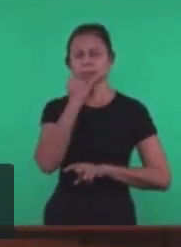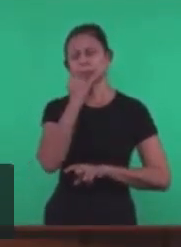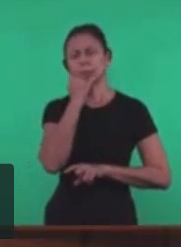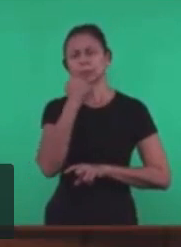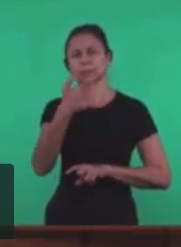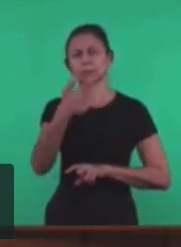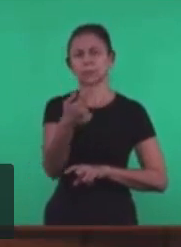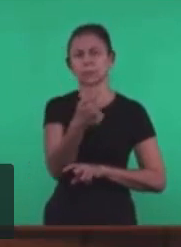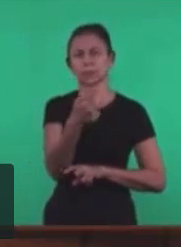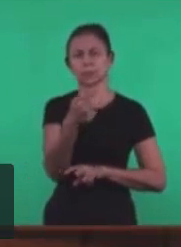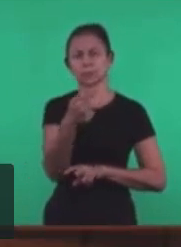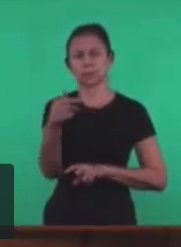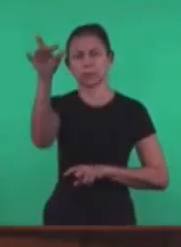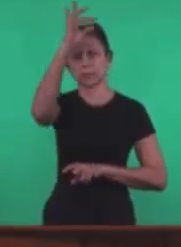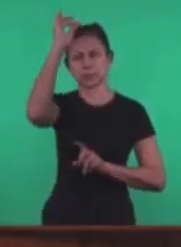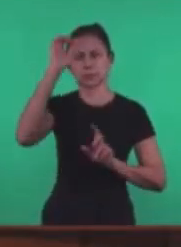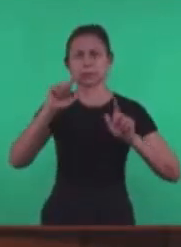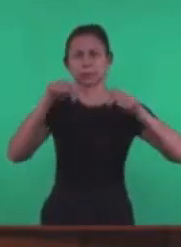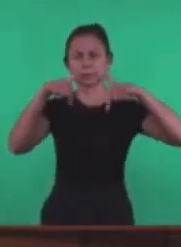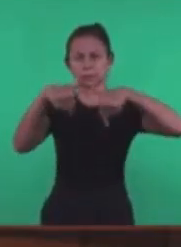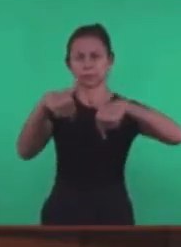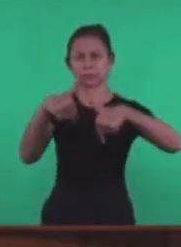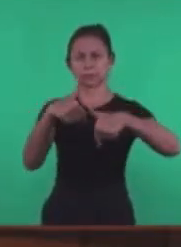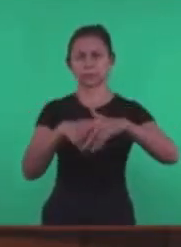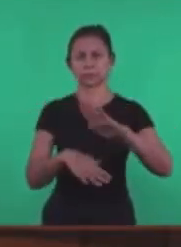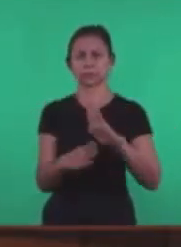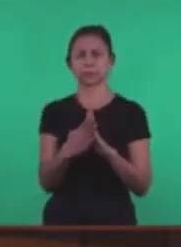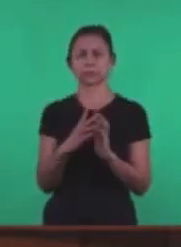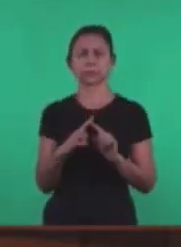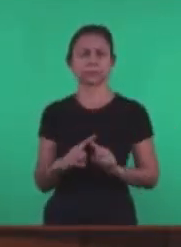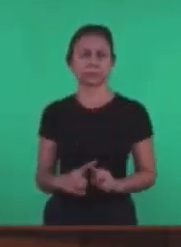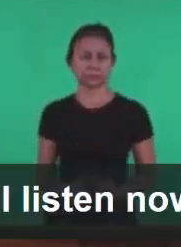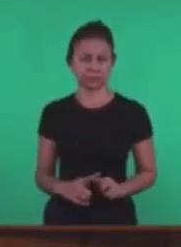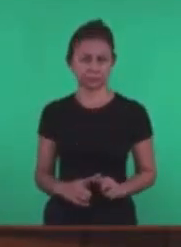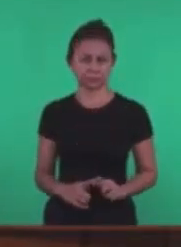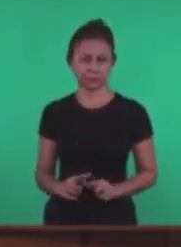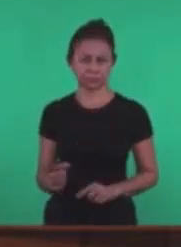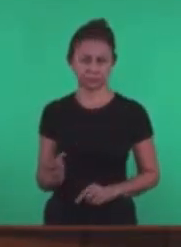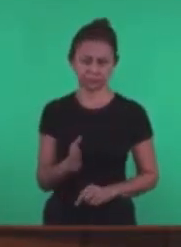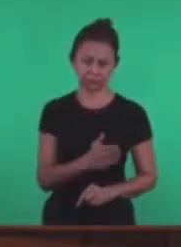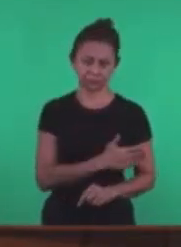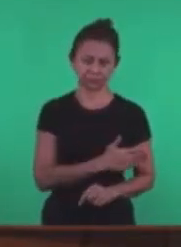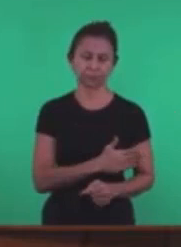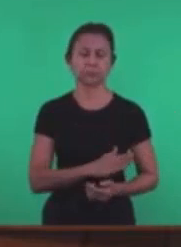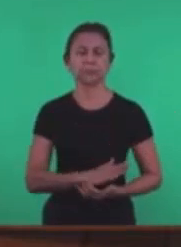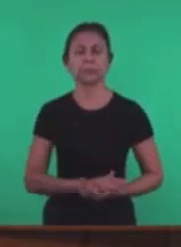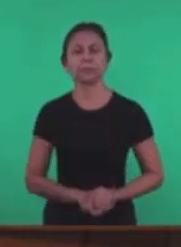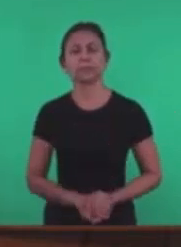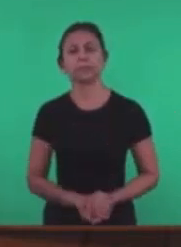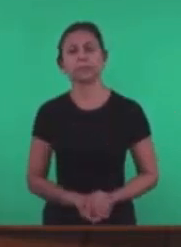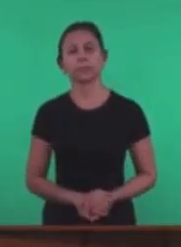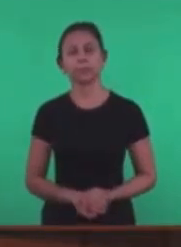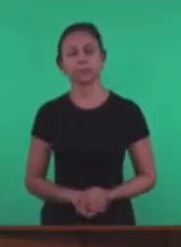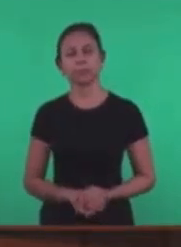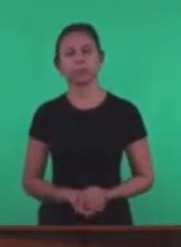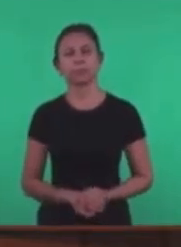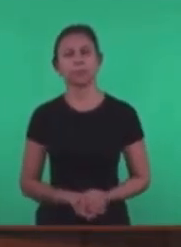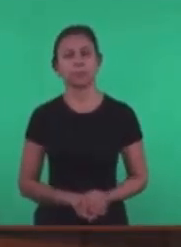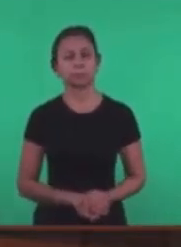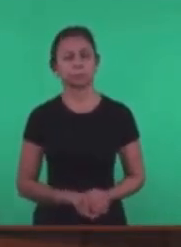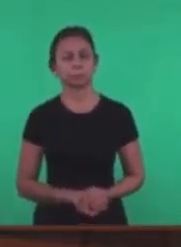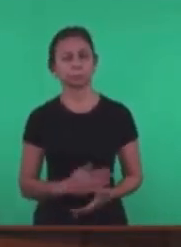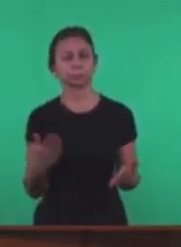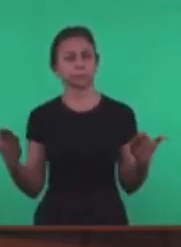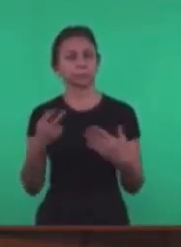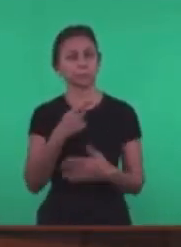toda a existência Da igreja Um comentário adicional Agora relacionado A este assunto Nós vamos ouvir Agora por parte